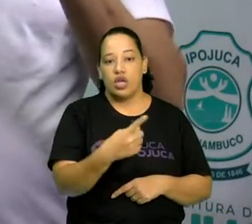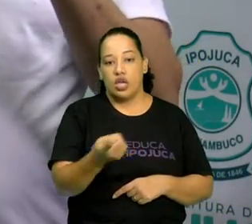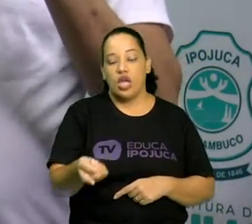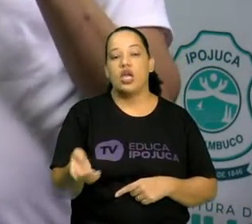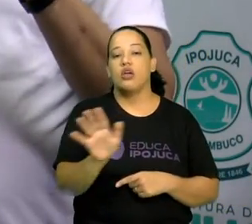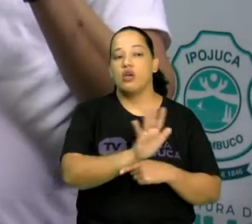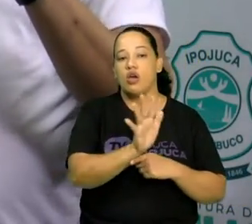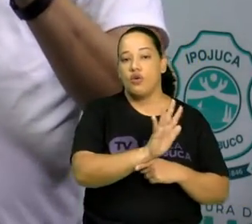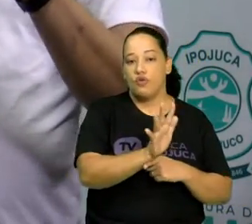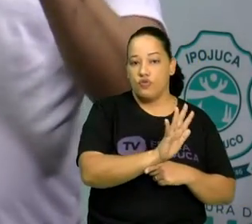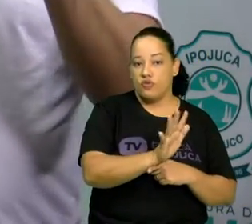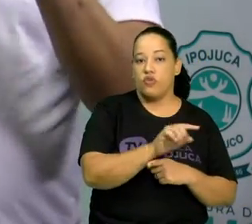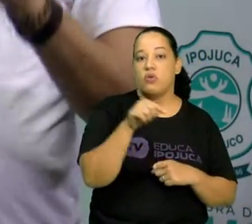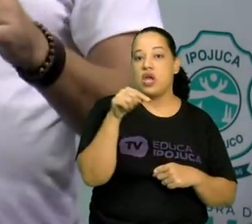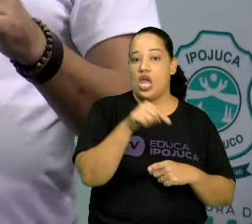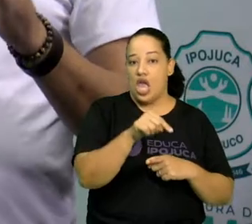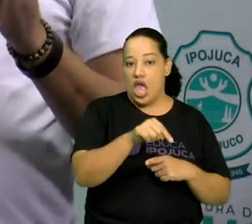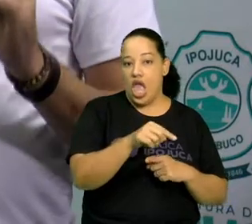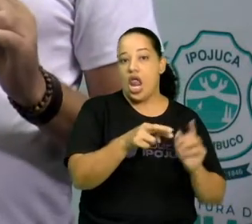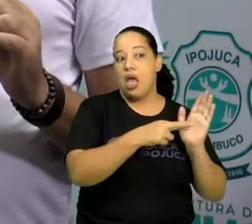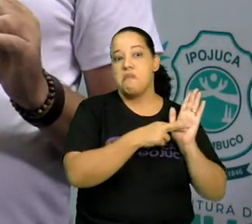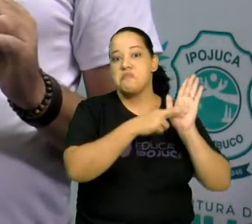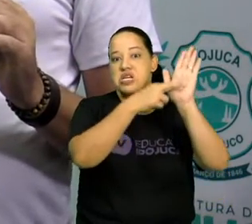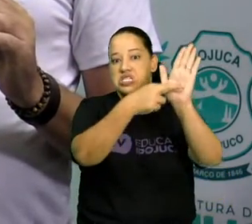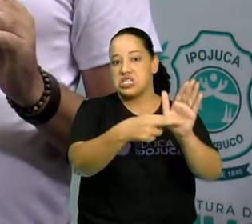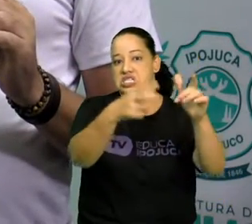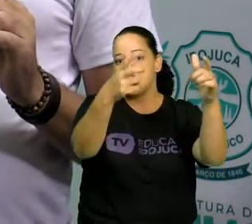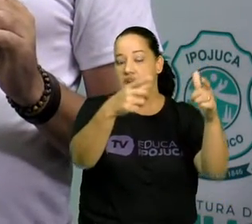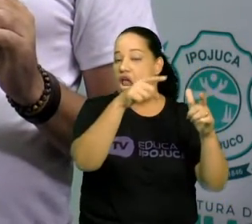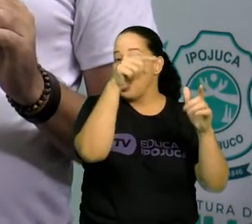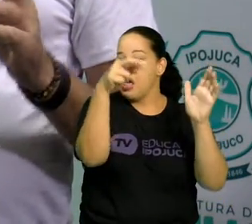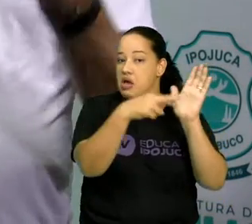foi o representante do Brasil no Oscar, aquele ano.